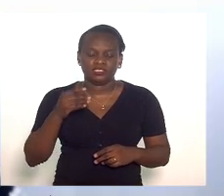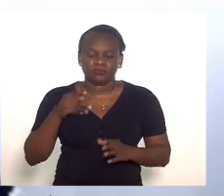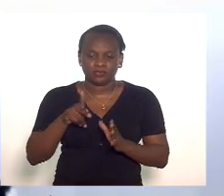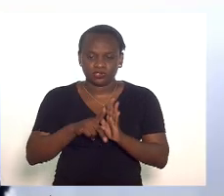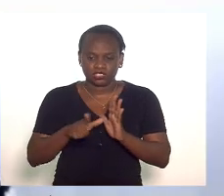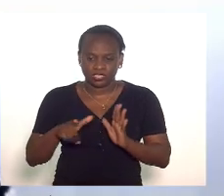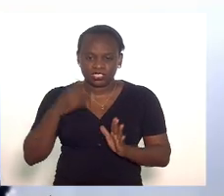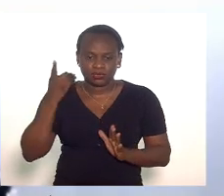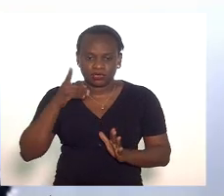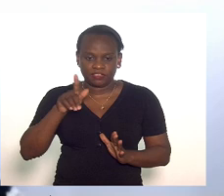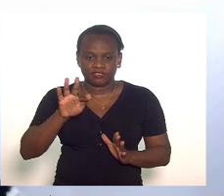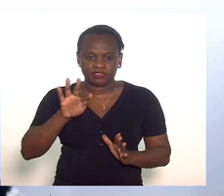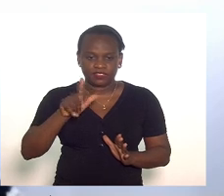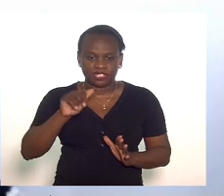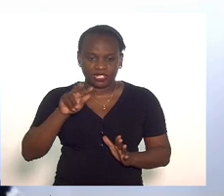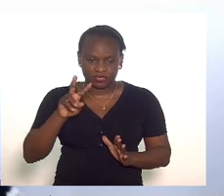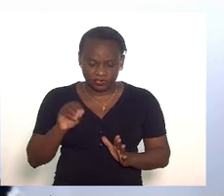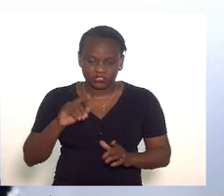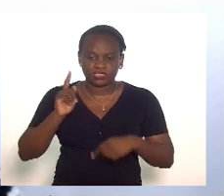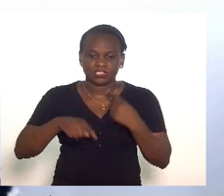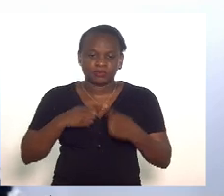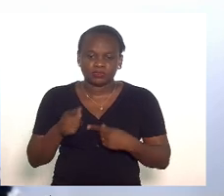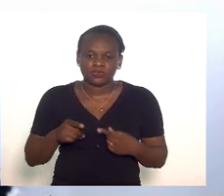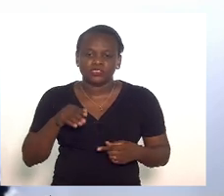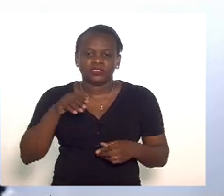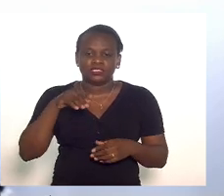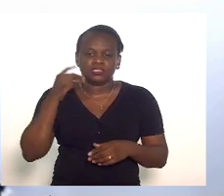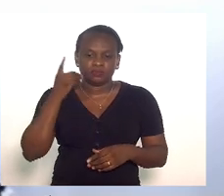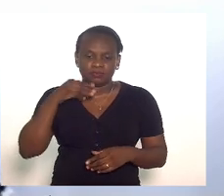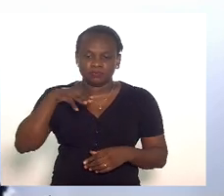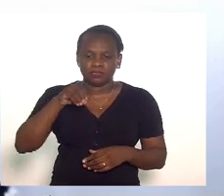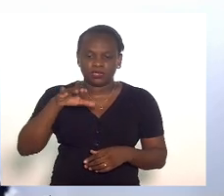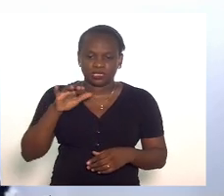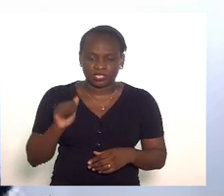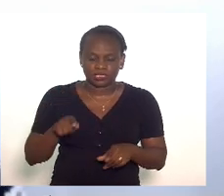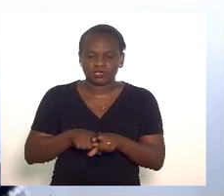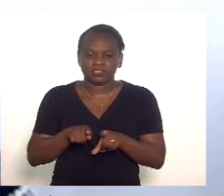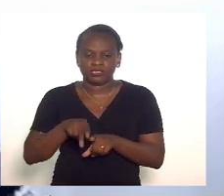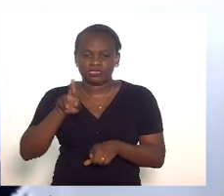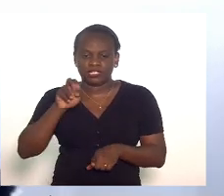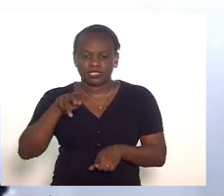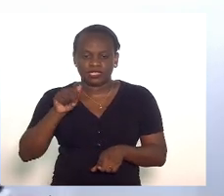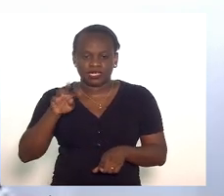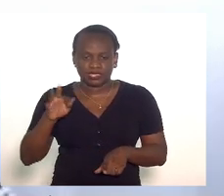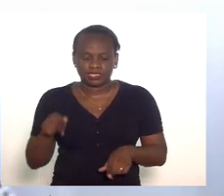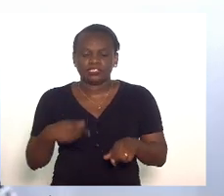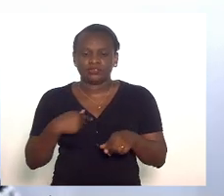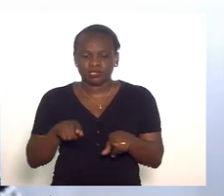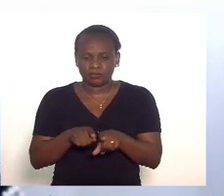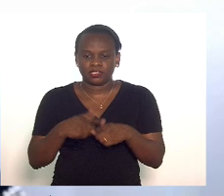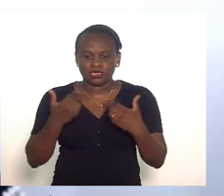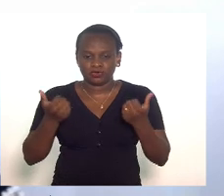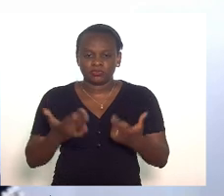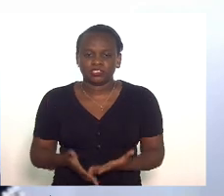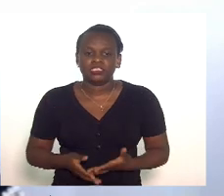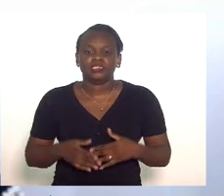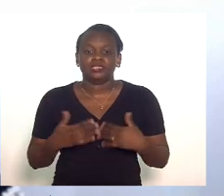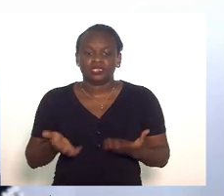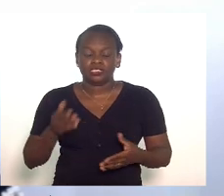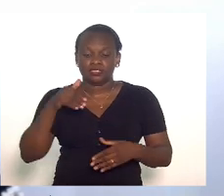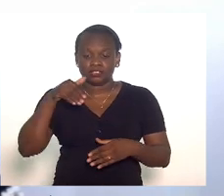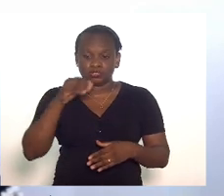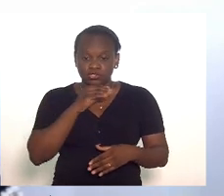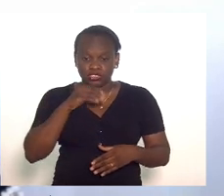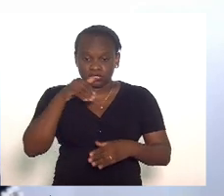Serafini em seguida fazer declaração de voto deputada Mônica deputada Renata eu também quero fazer uma manifestação em regime de